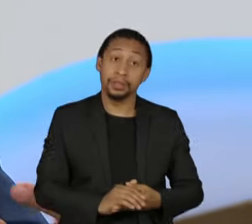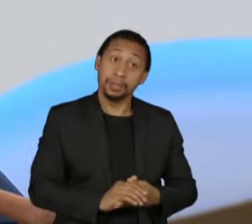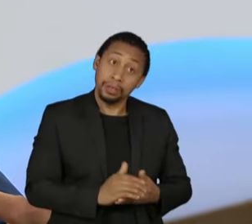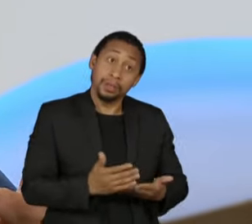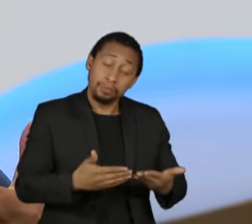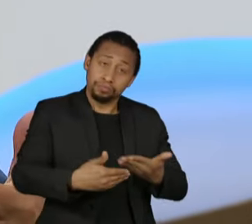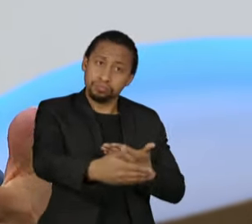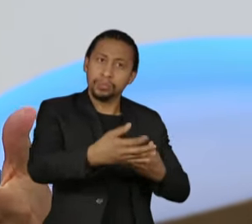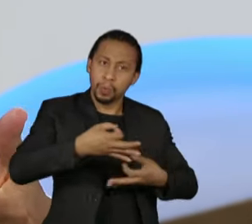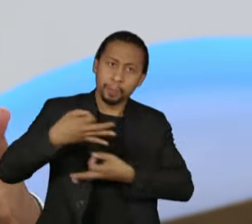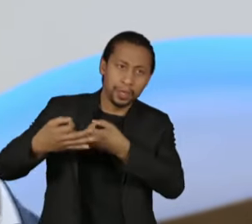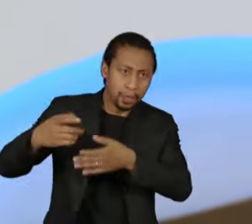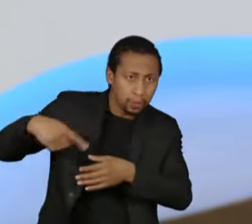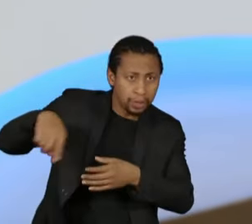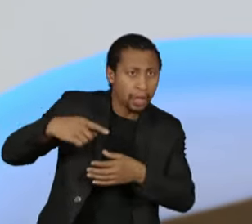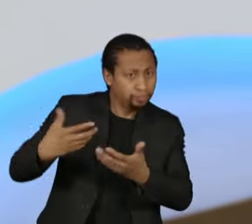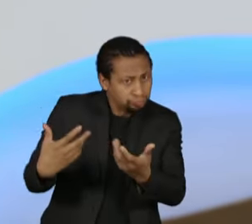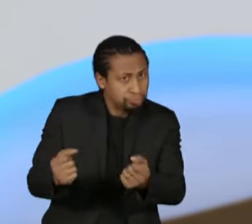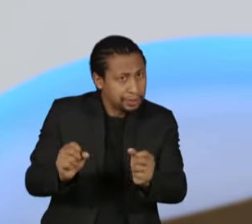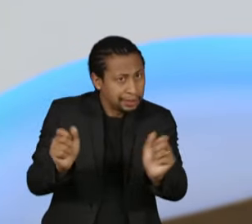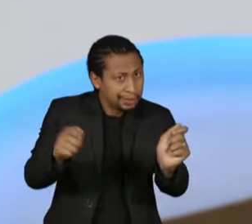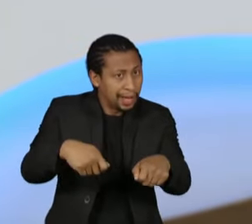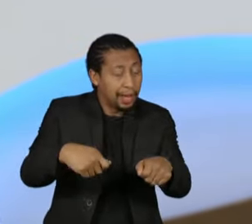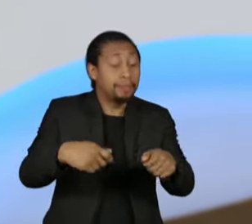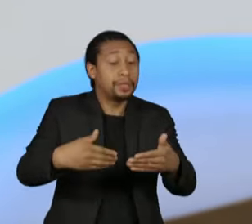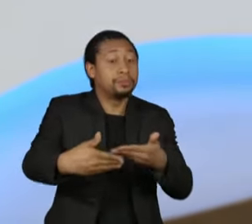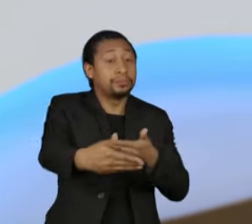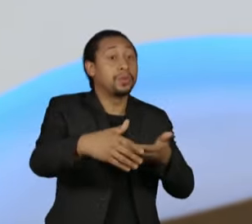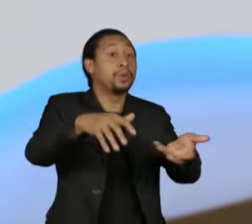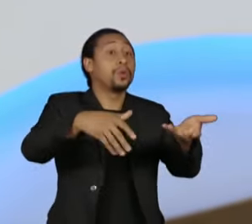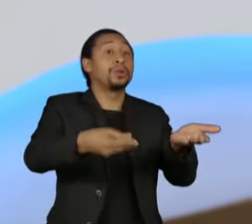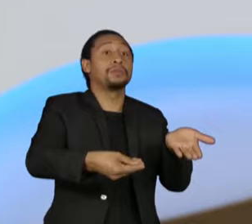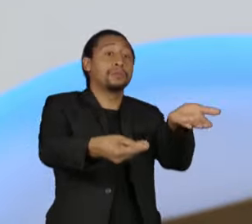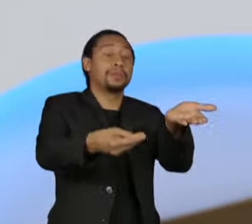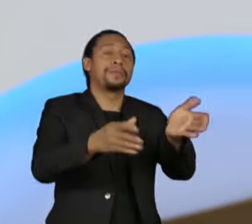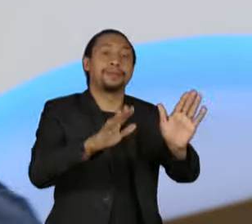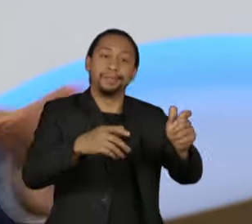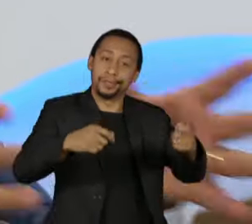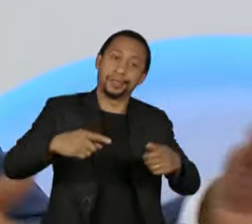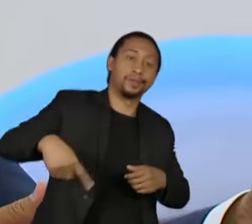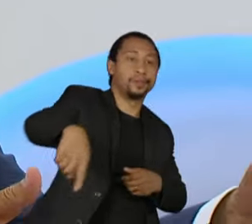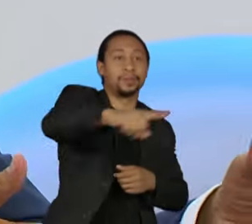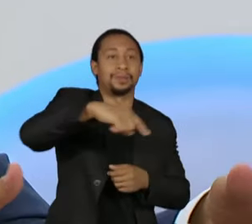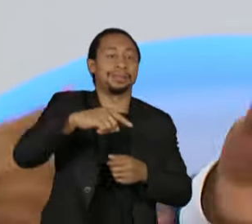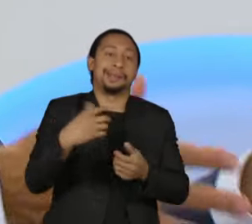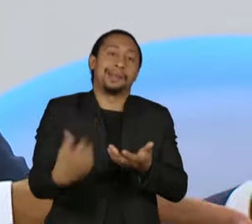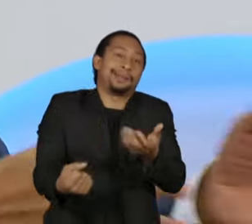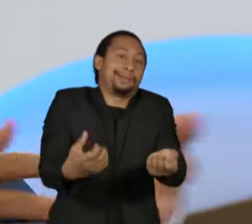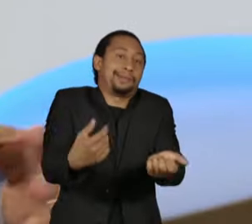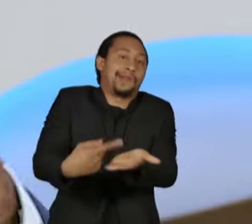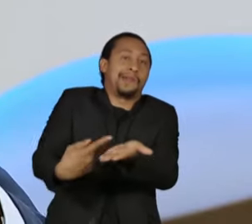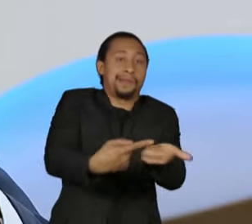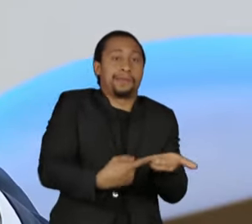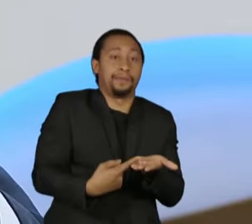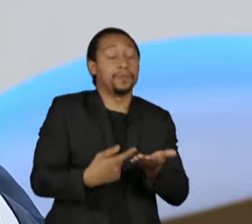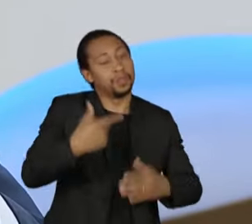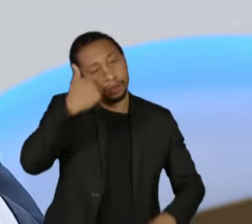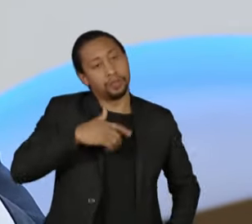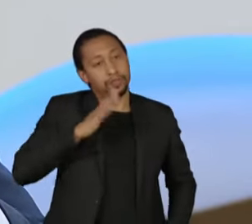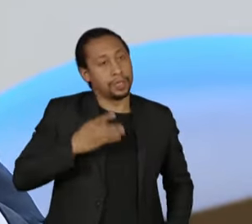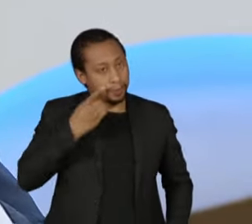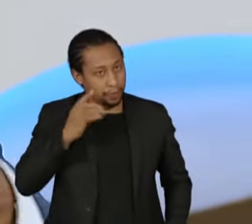o Congresso. Na prática, ela depende de um entendimento. Eu fui deputado federal, fui senador, estou voltando agora.